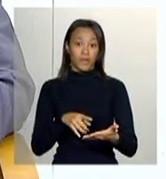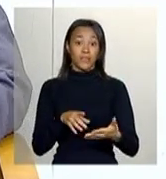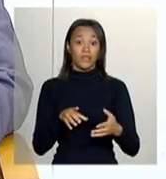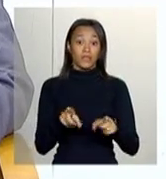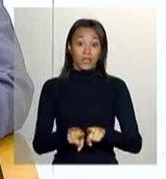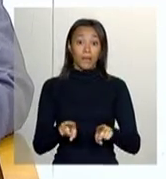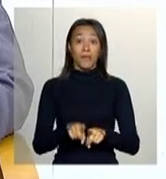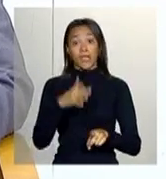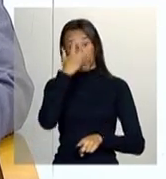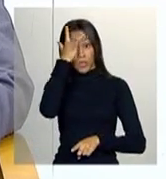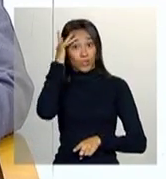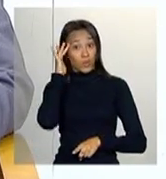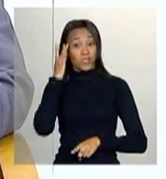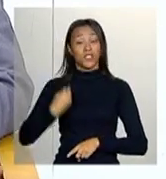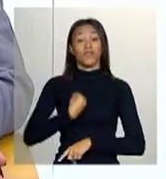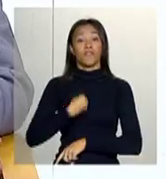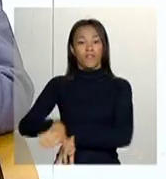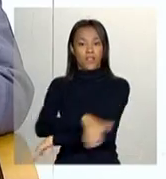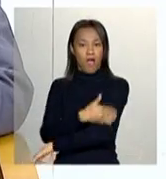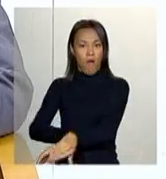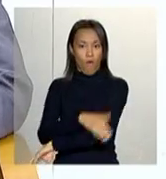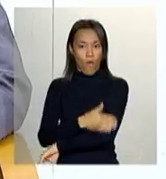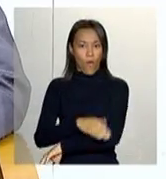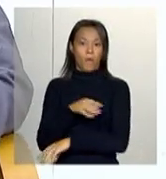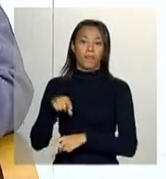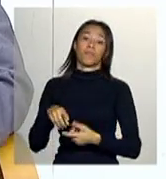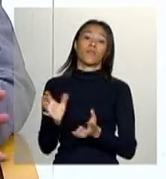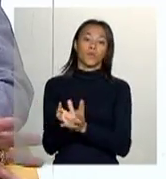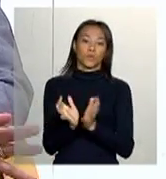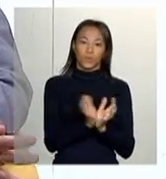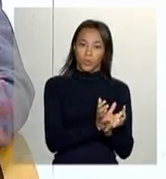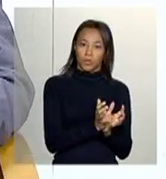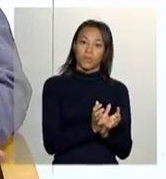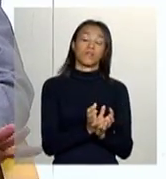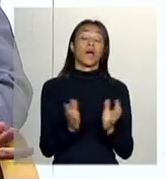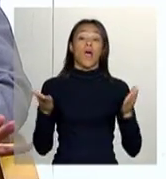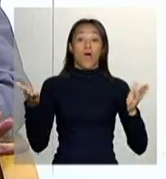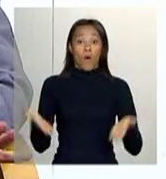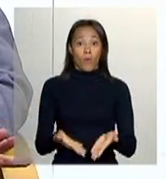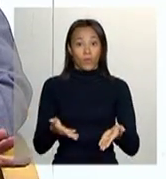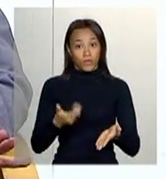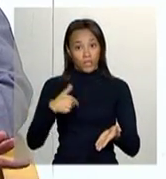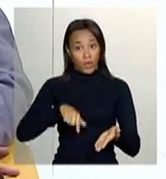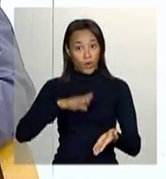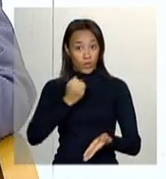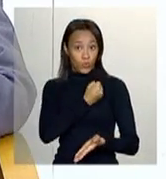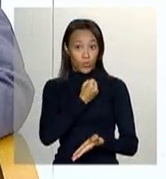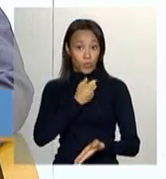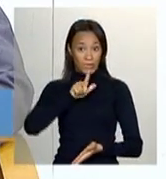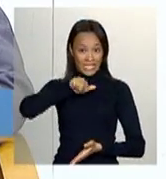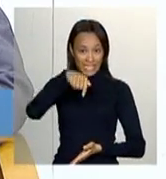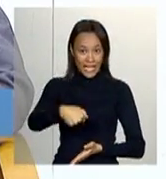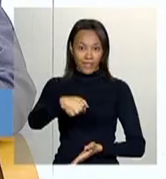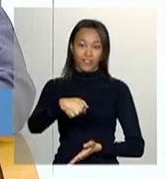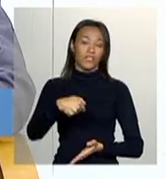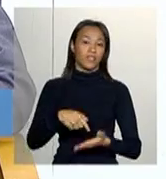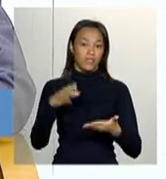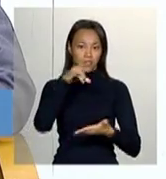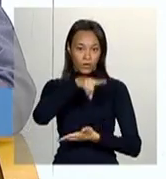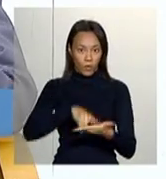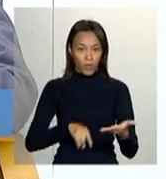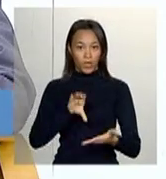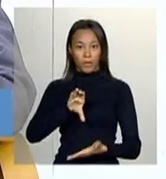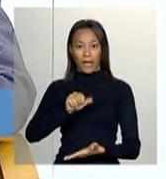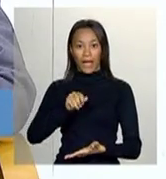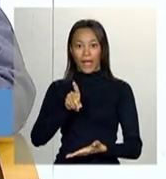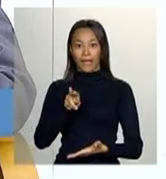as pessoas em situação de rua. Certo, eram esses três. Exatamente. Com a versão, assim que ela é a versão 7 do Cadastro Único, assim que ela entrou, ela